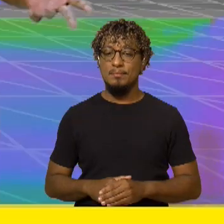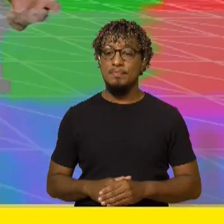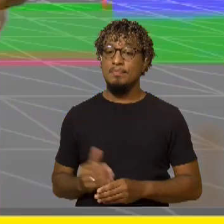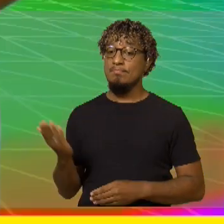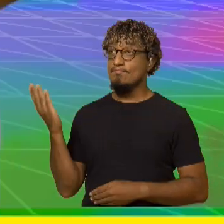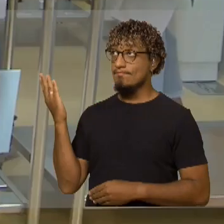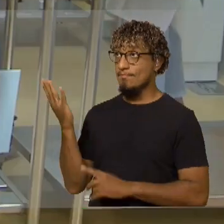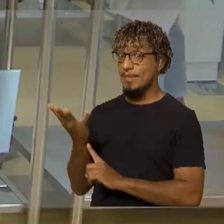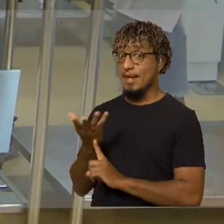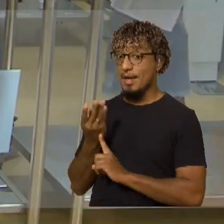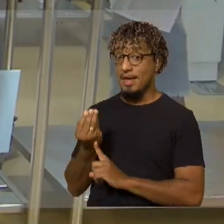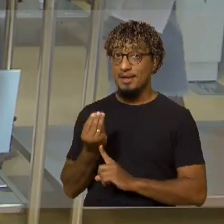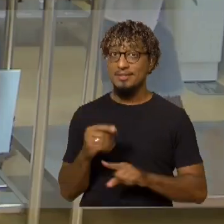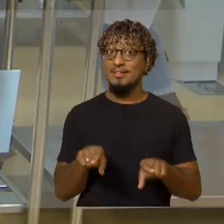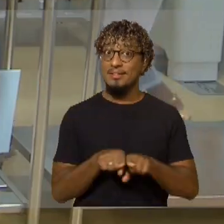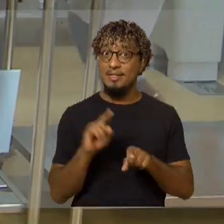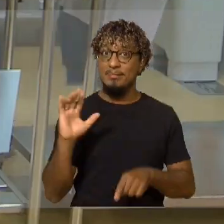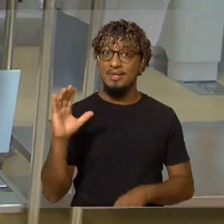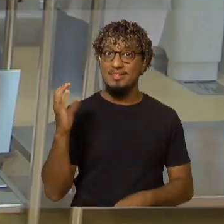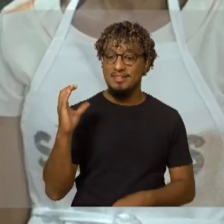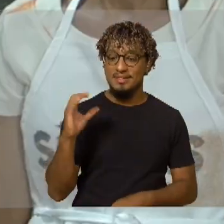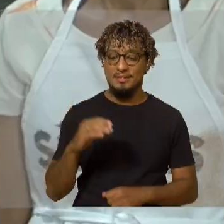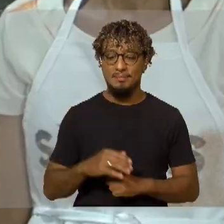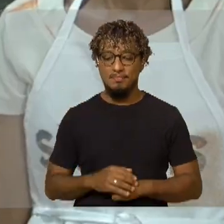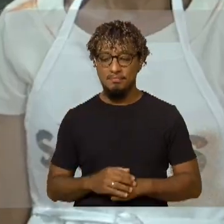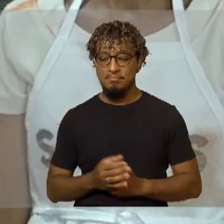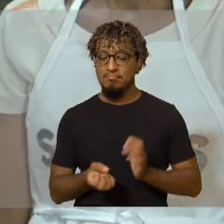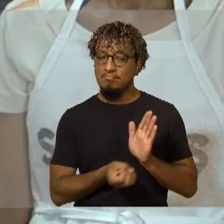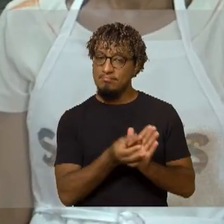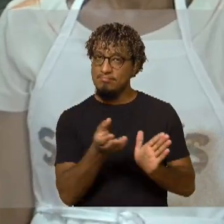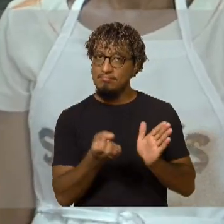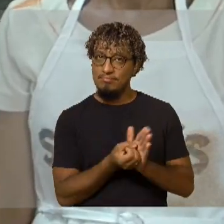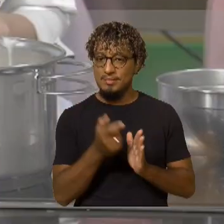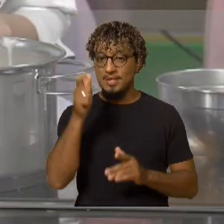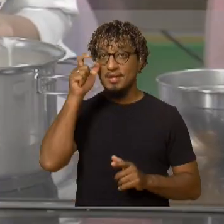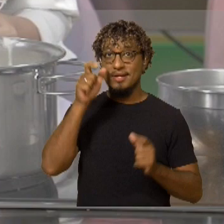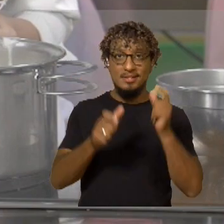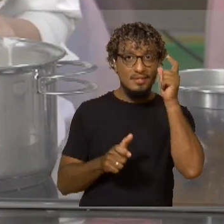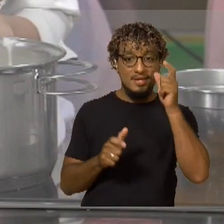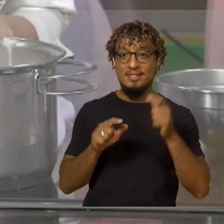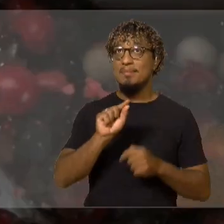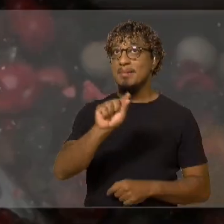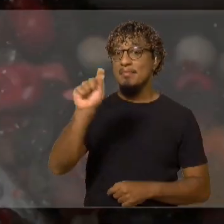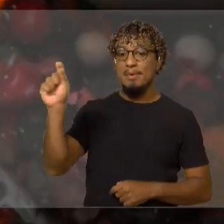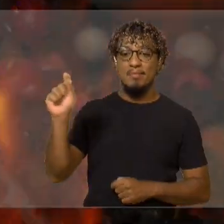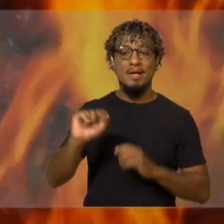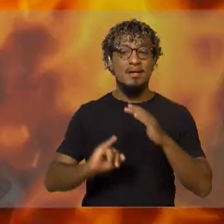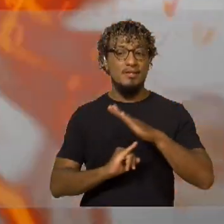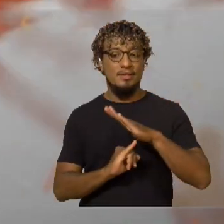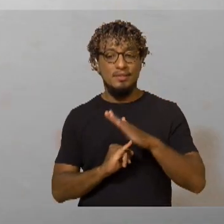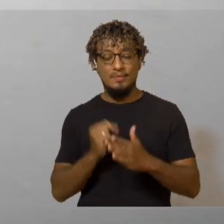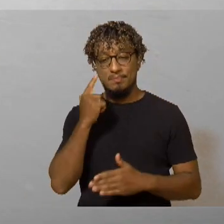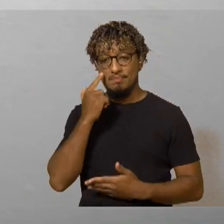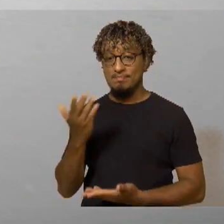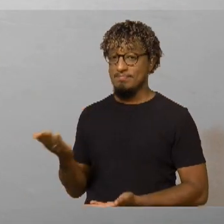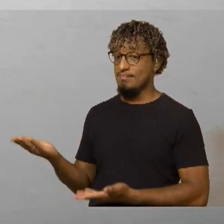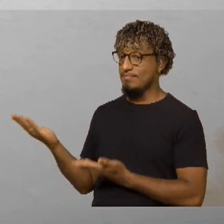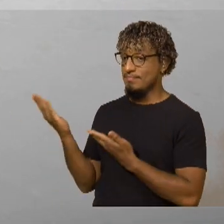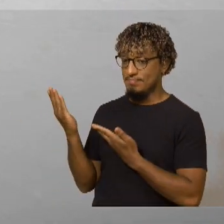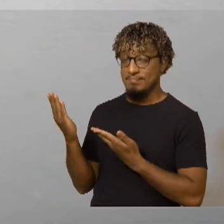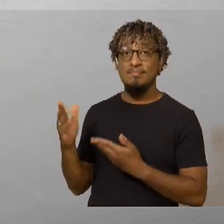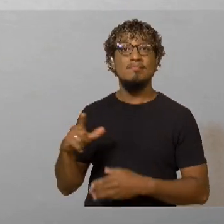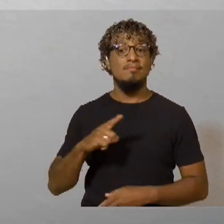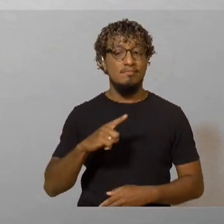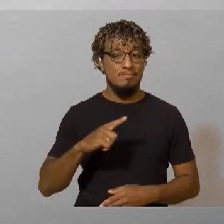também é ciência. Produções que vêm despertando o interesse de muitas instituições. O programa Sabores e